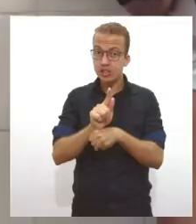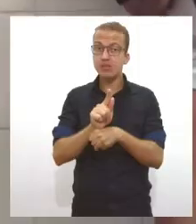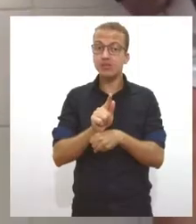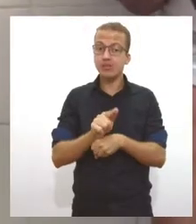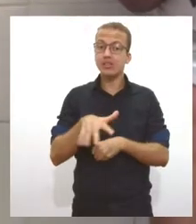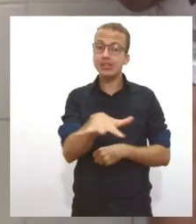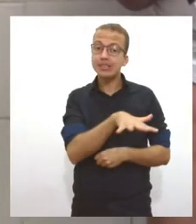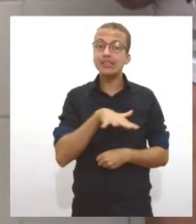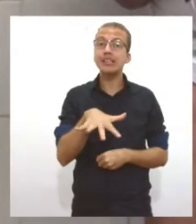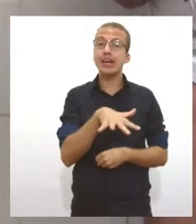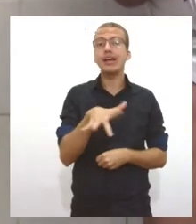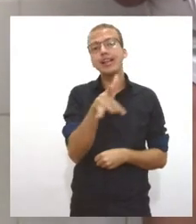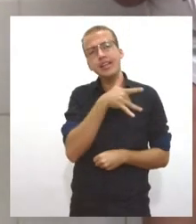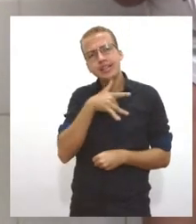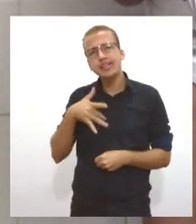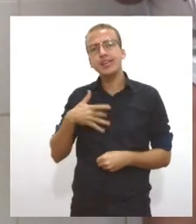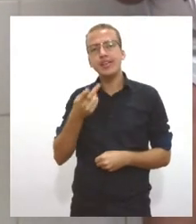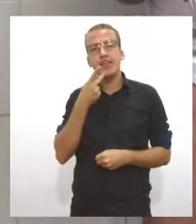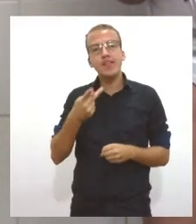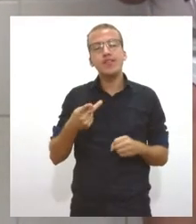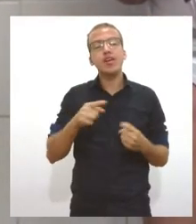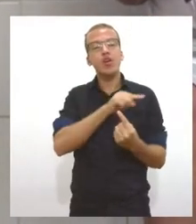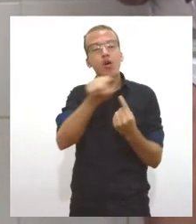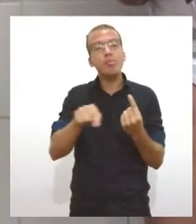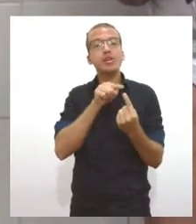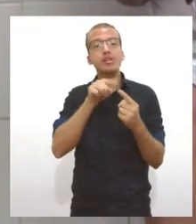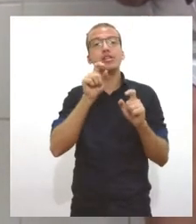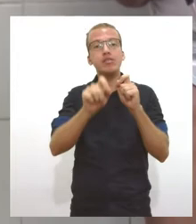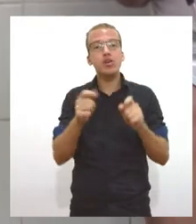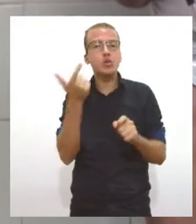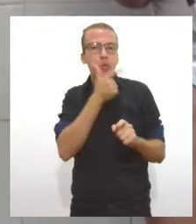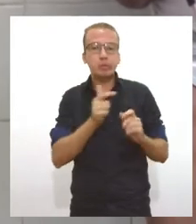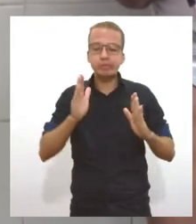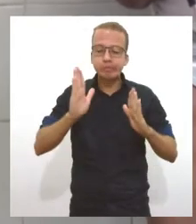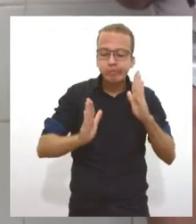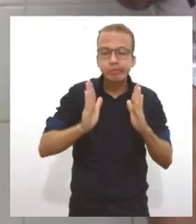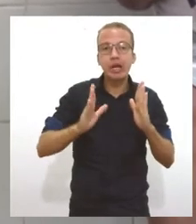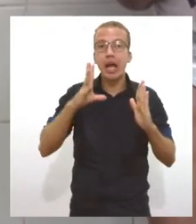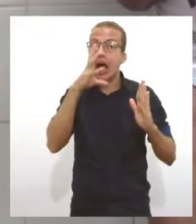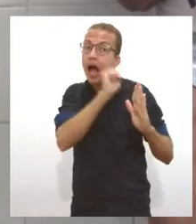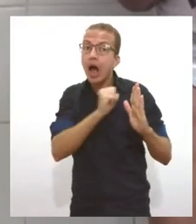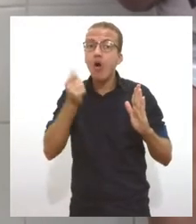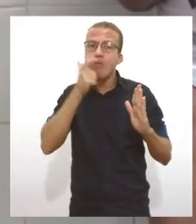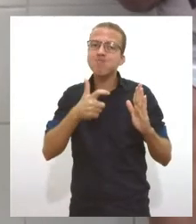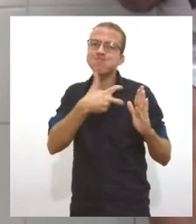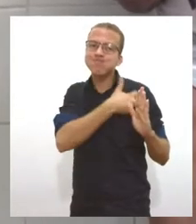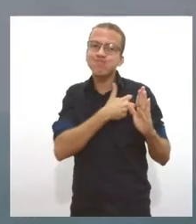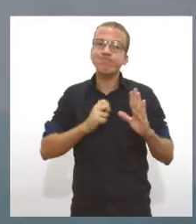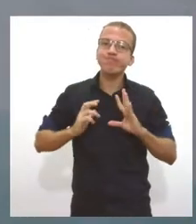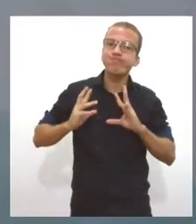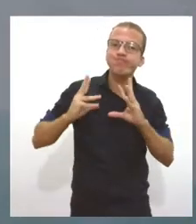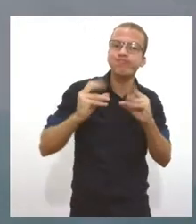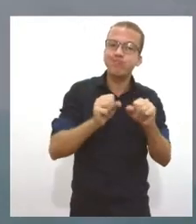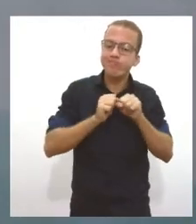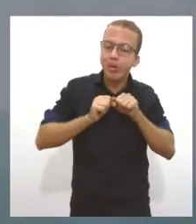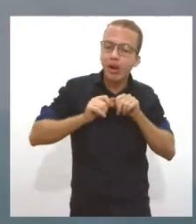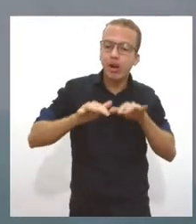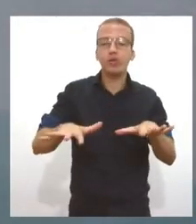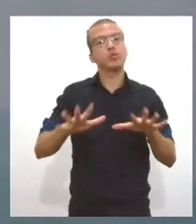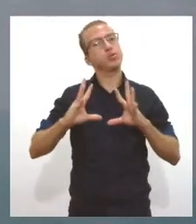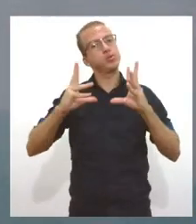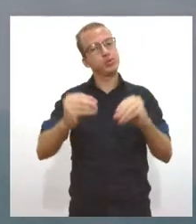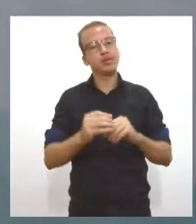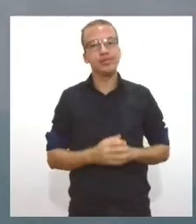a intenção é conseguir, no menor espaço de tempo possível, que a vacinação seja ampliada. A gente tem que ter um certo